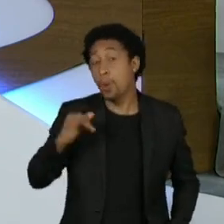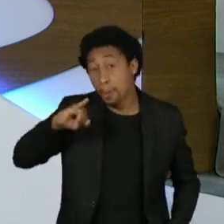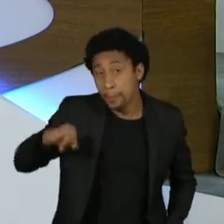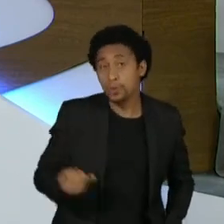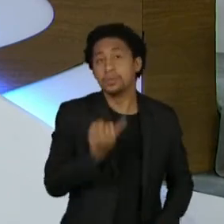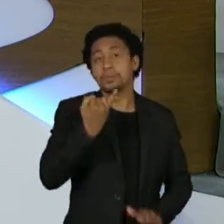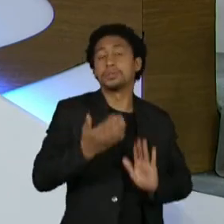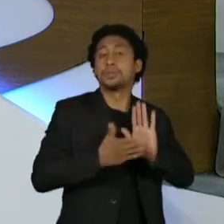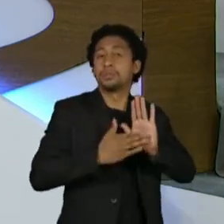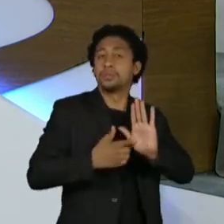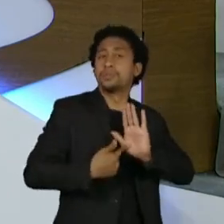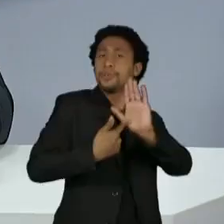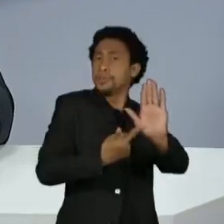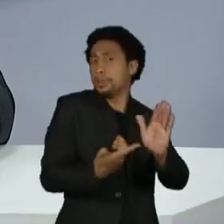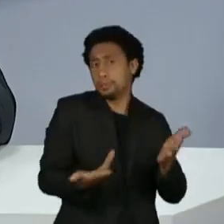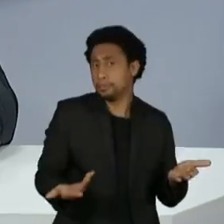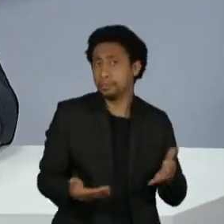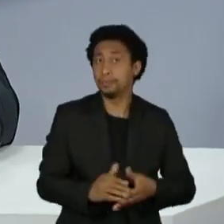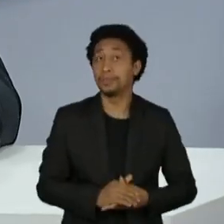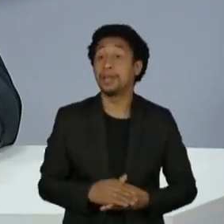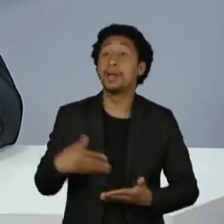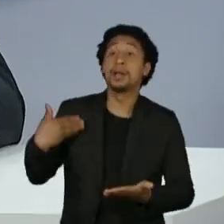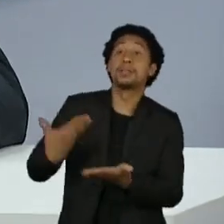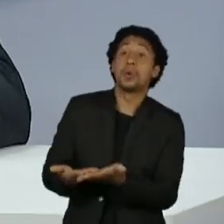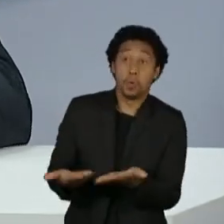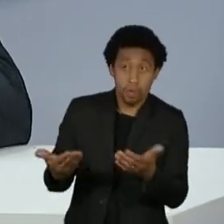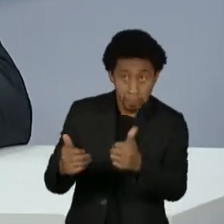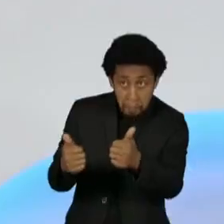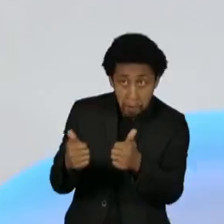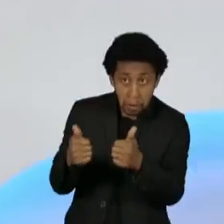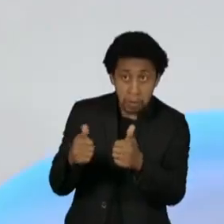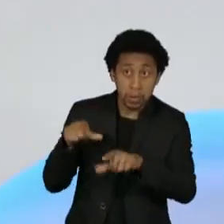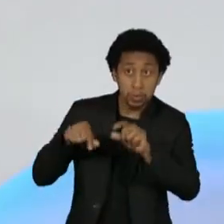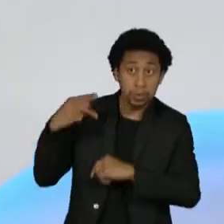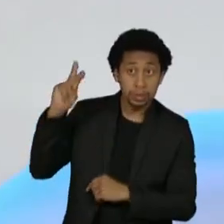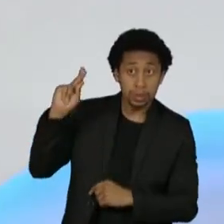adicional de ser avaliado. Até aqui ele foi bem? Nas escolhas que fez?